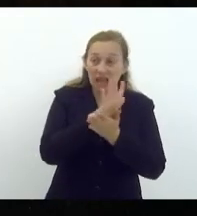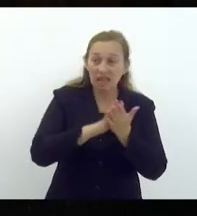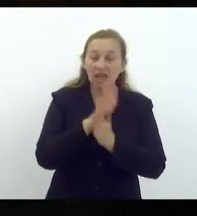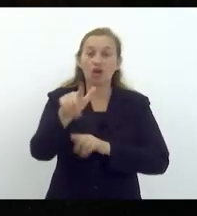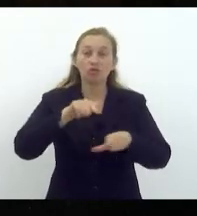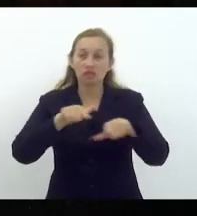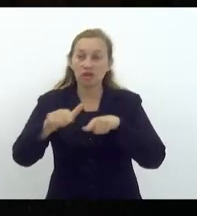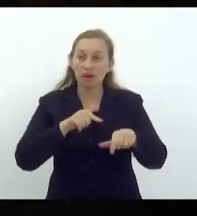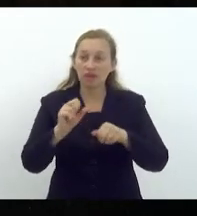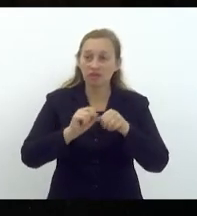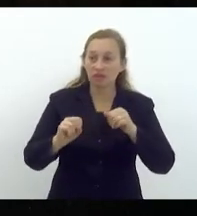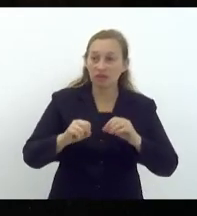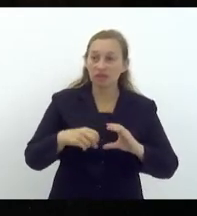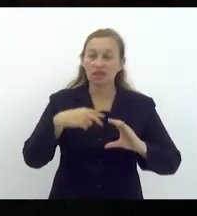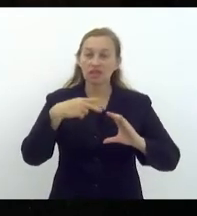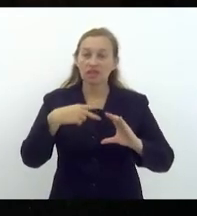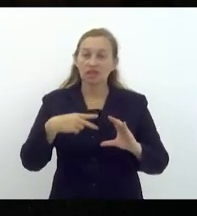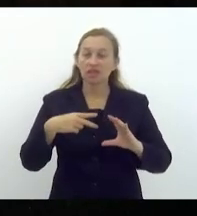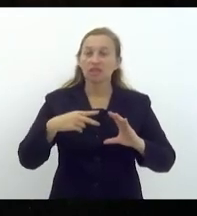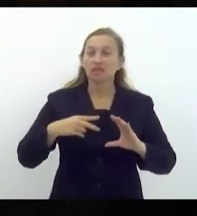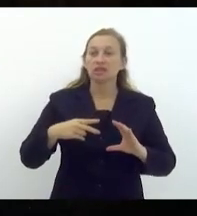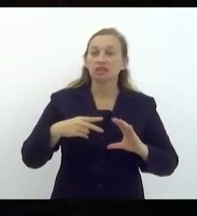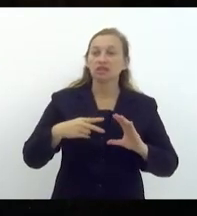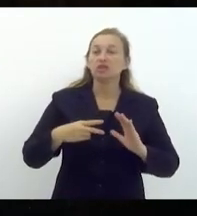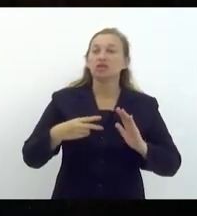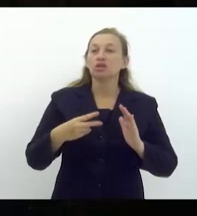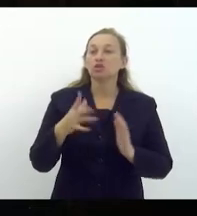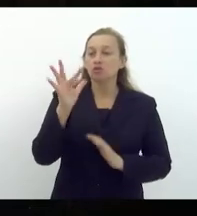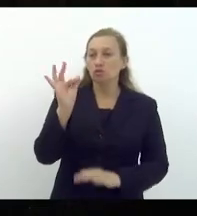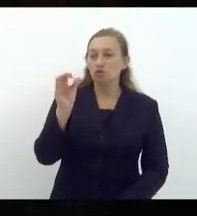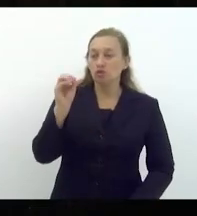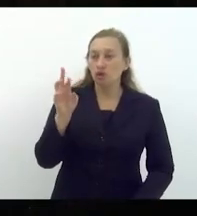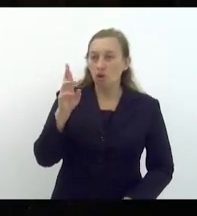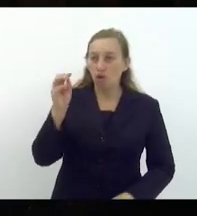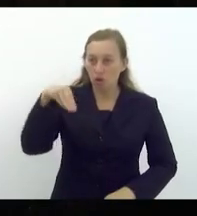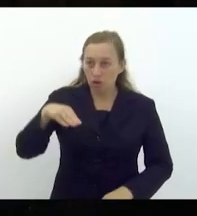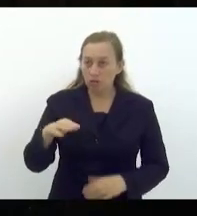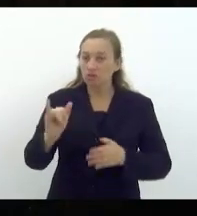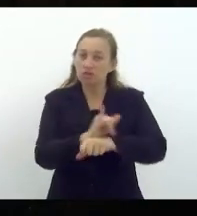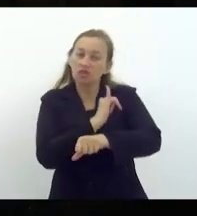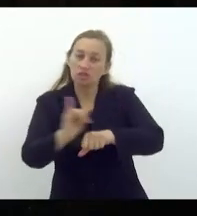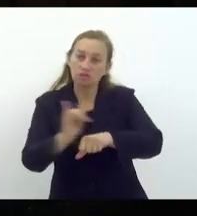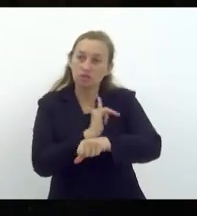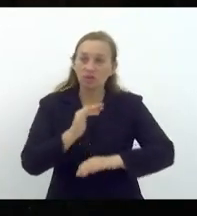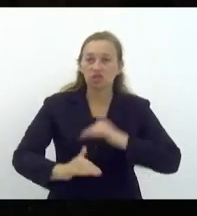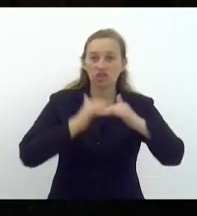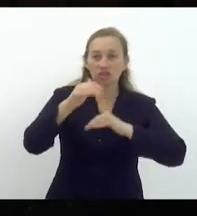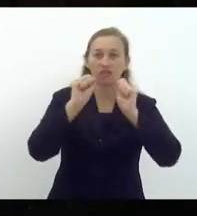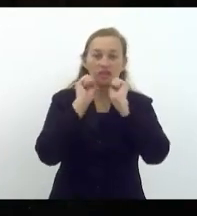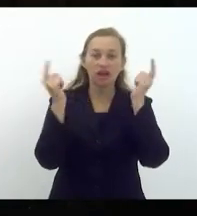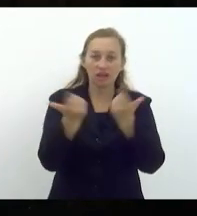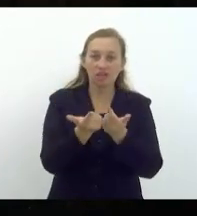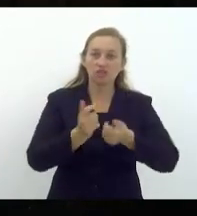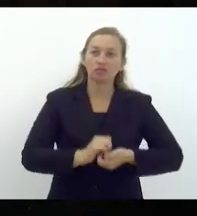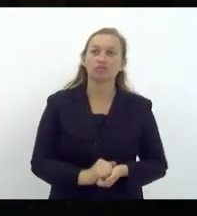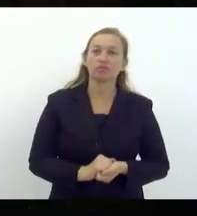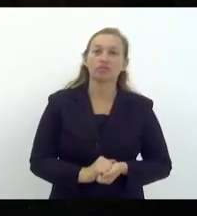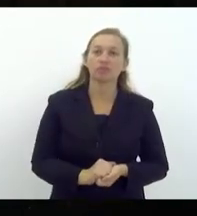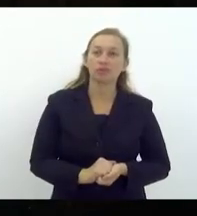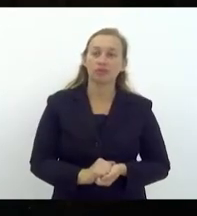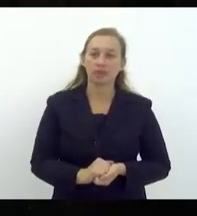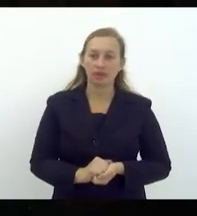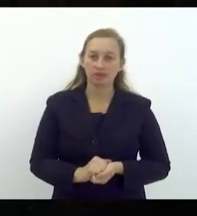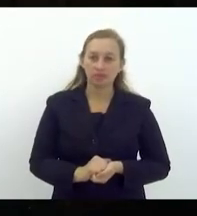realizado na Câmara Setorial do nosso Fórum Permanente de Desenvolvimento Estratégico da Assembleia Legislativa. E aqui